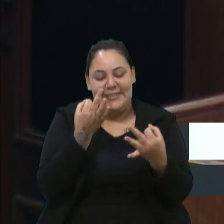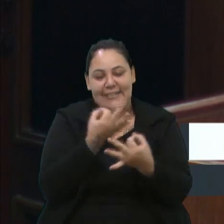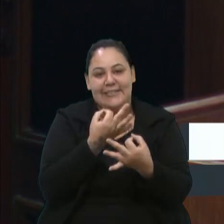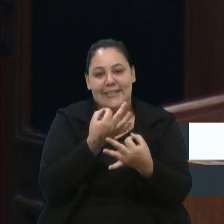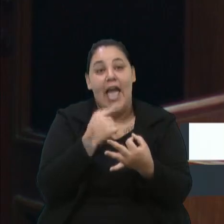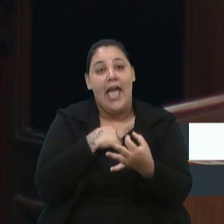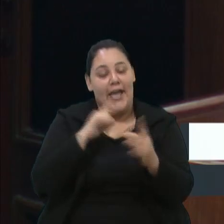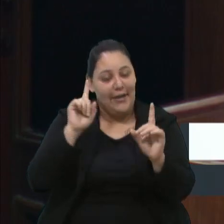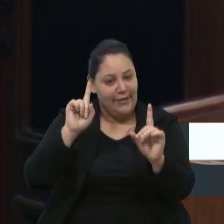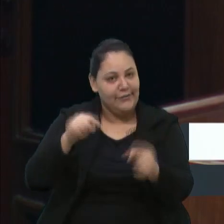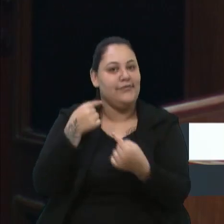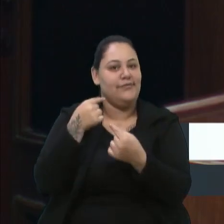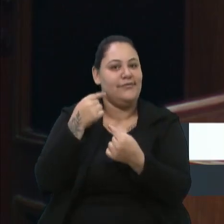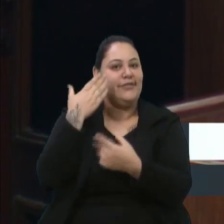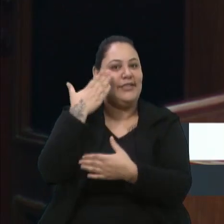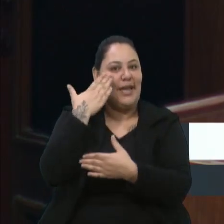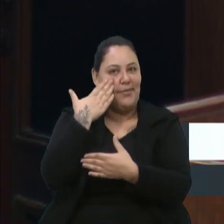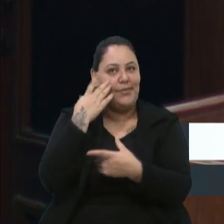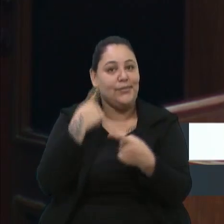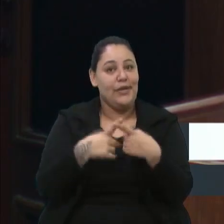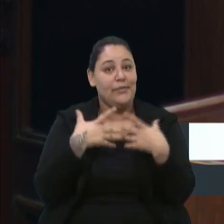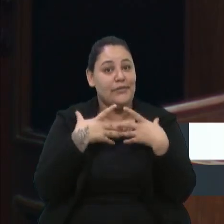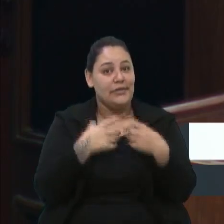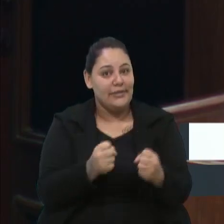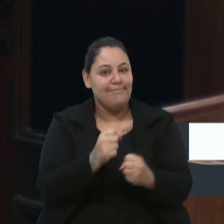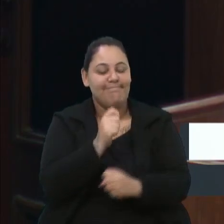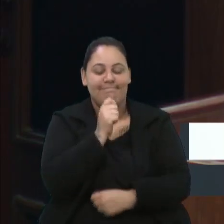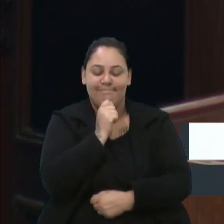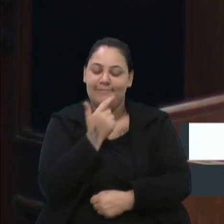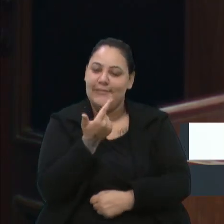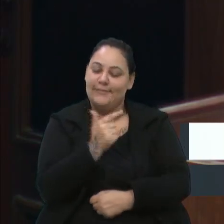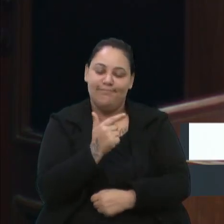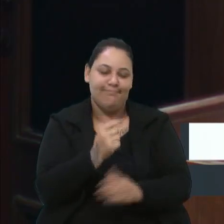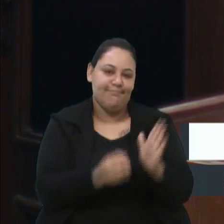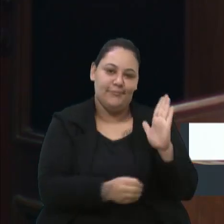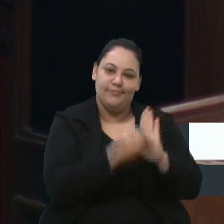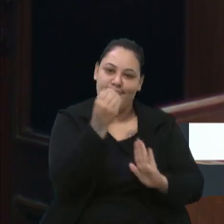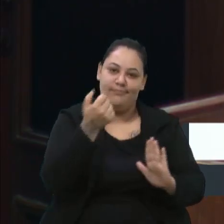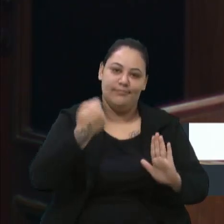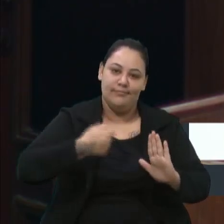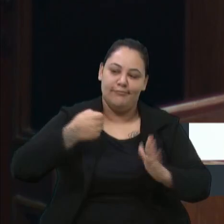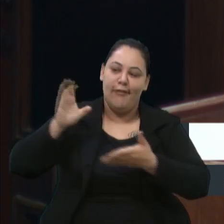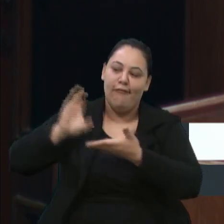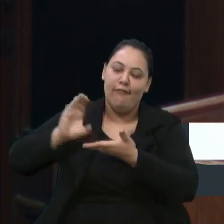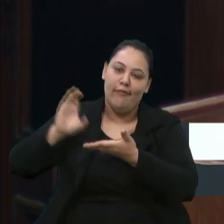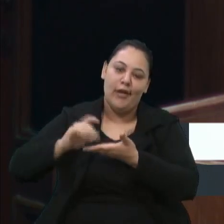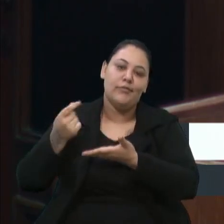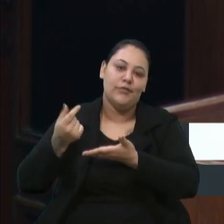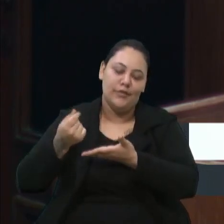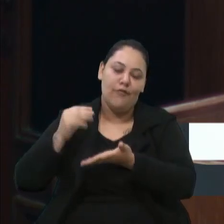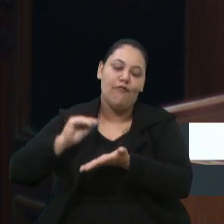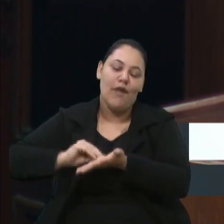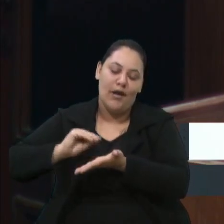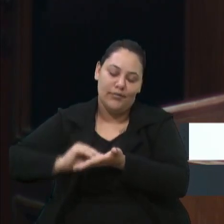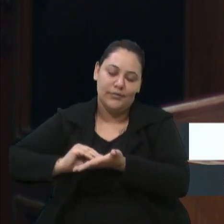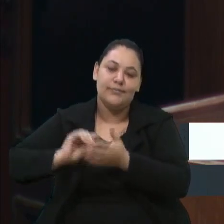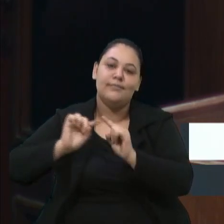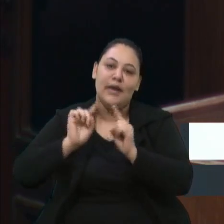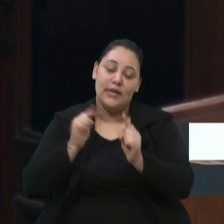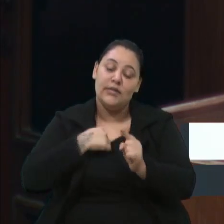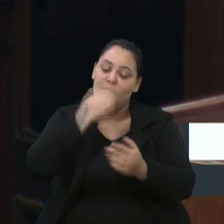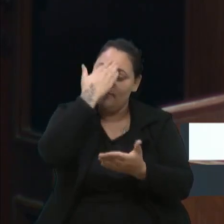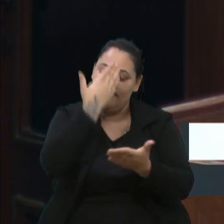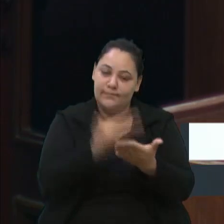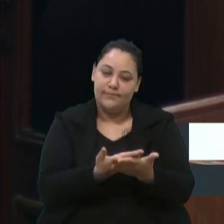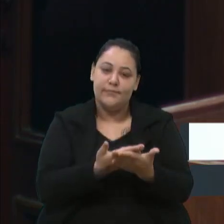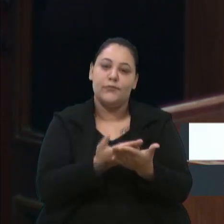desafio, a gente sabe que é uma secretaria que ainda não tem o orçamento que deveria, mas que vem se fazendo, sim, muitos avanços, e eu acredito